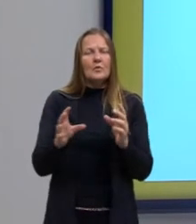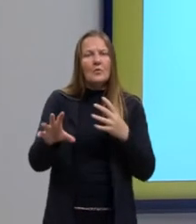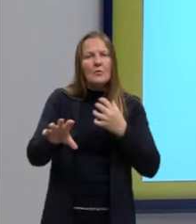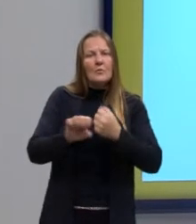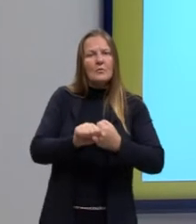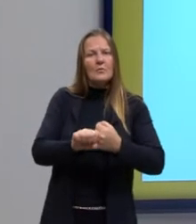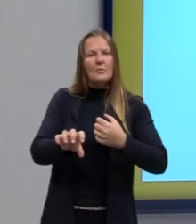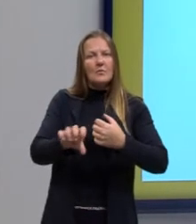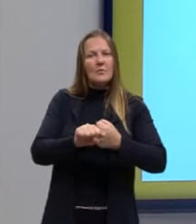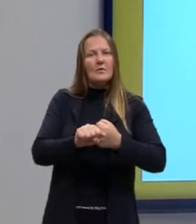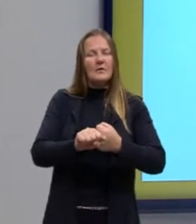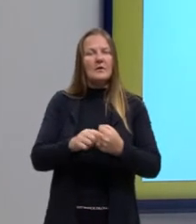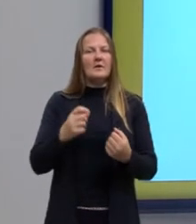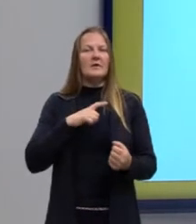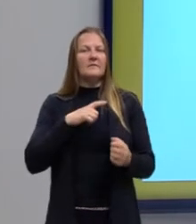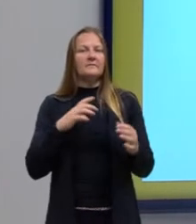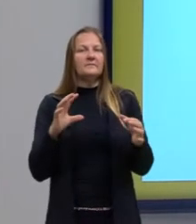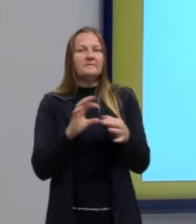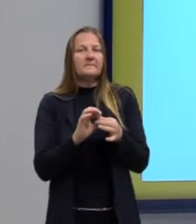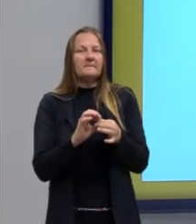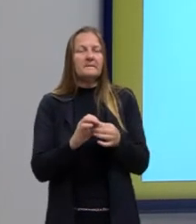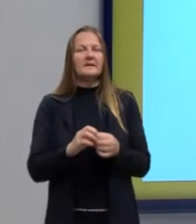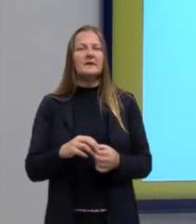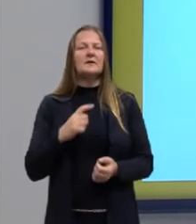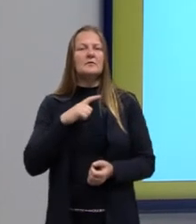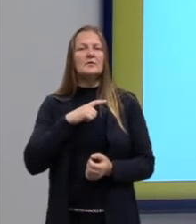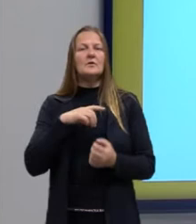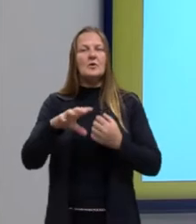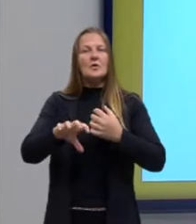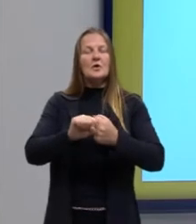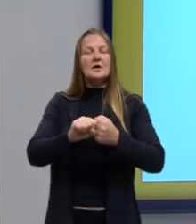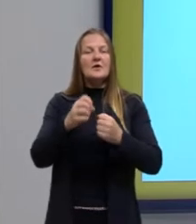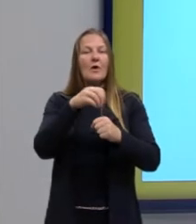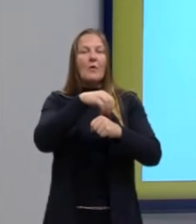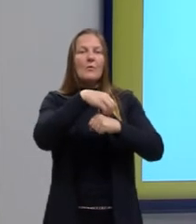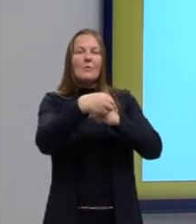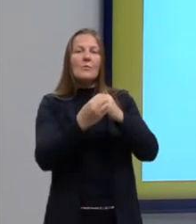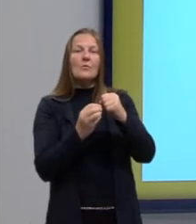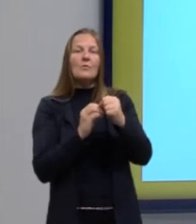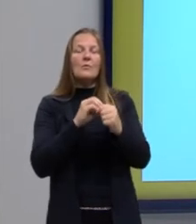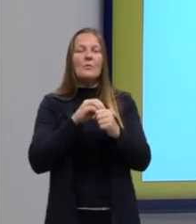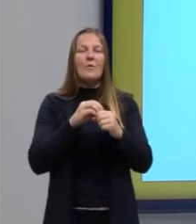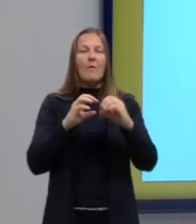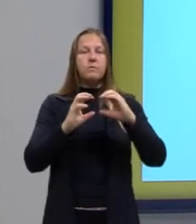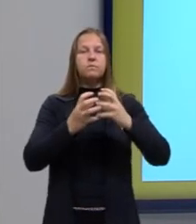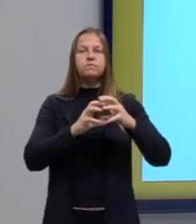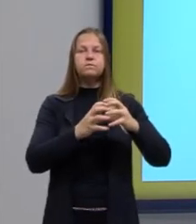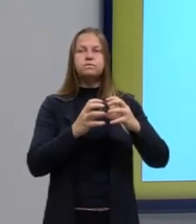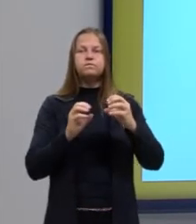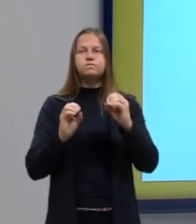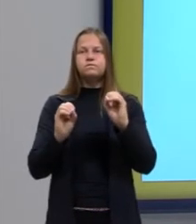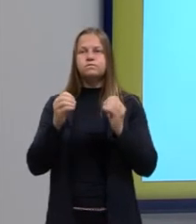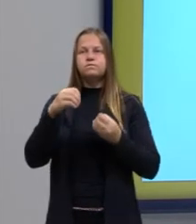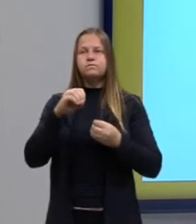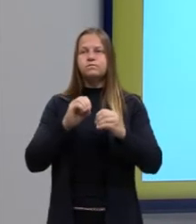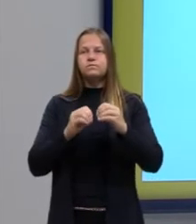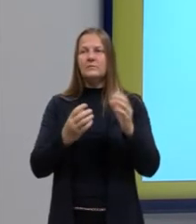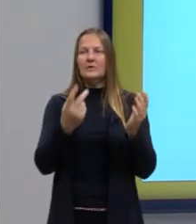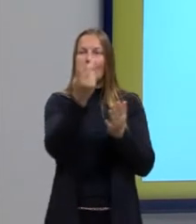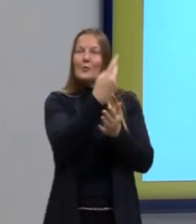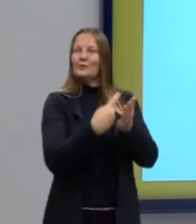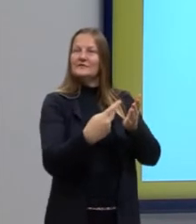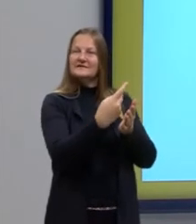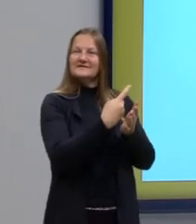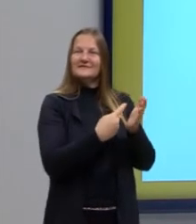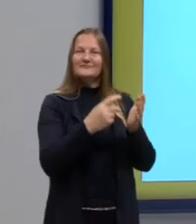outras para formar micelas esféricas. Então, olha só aqui no desenho.